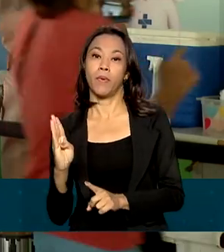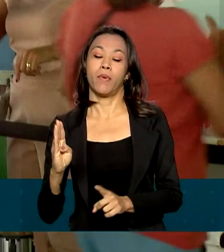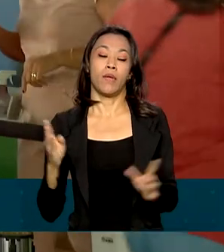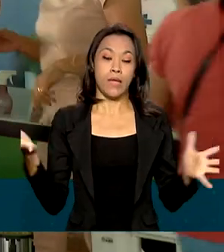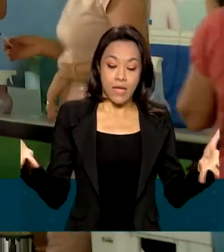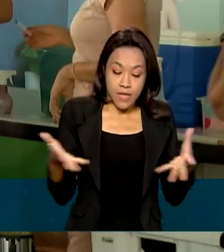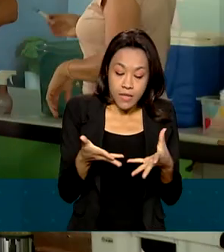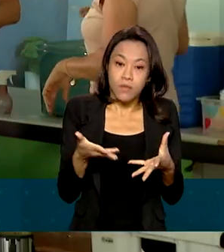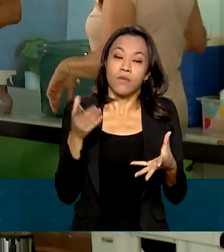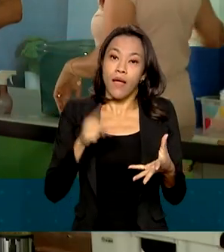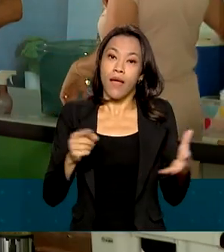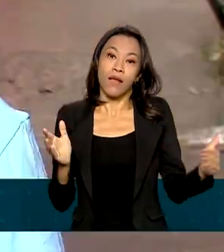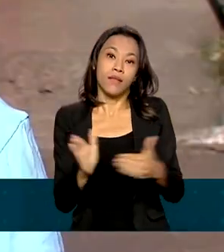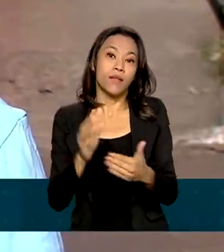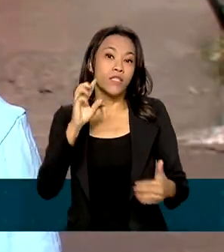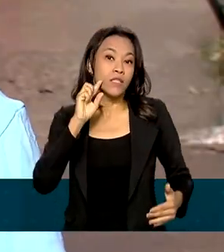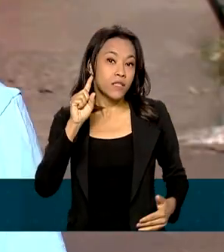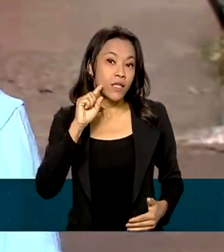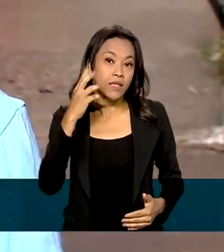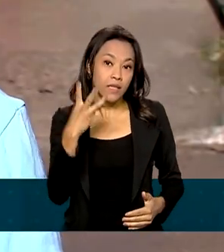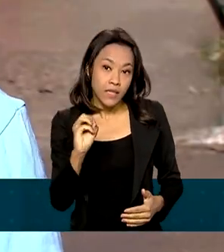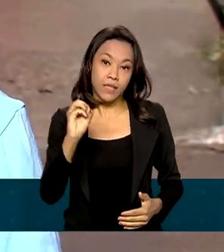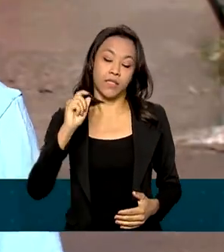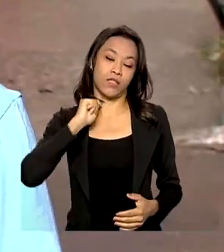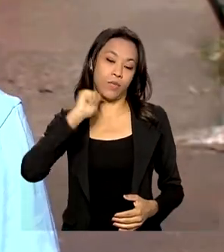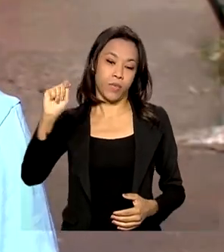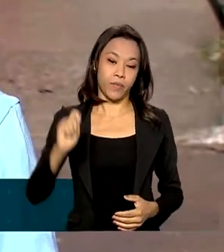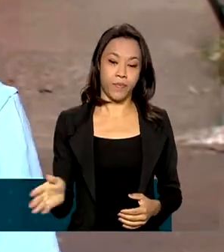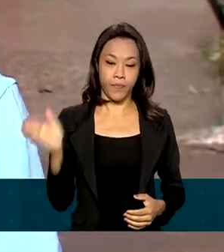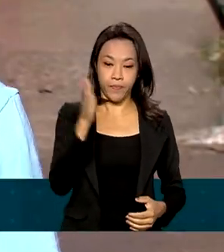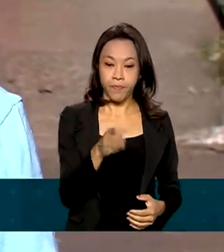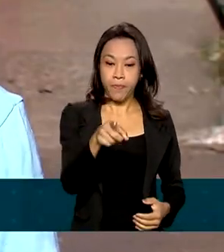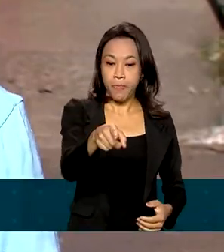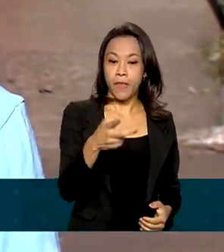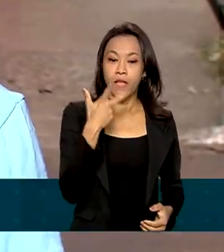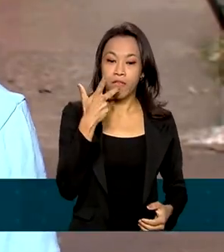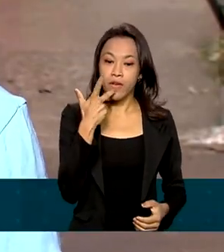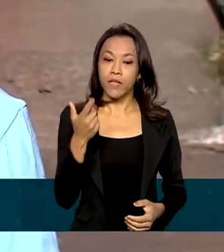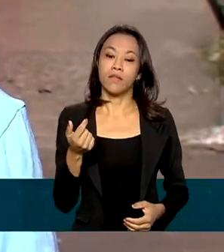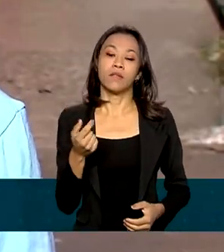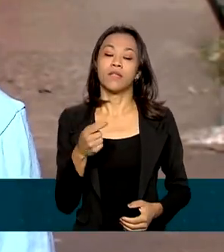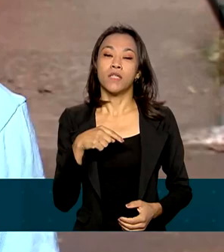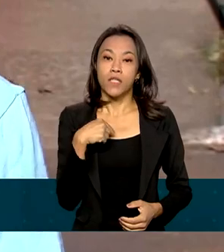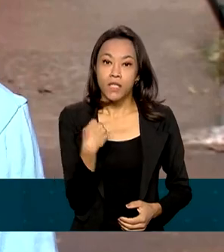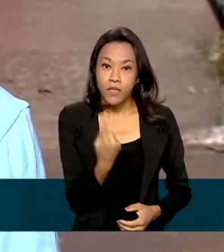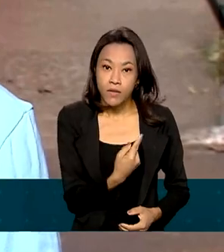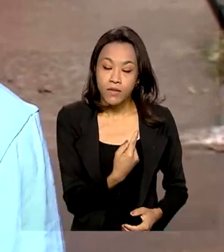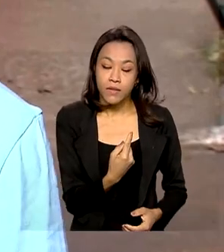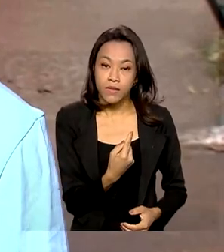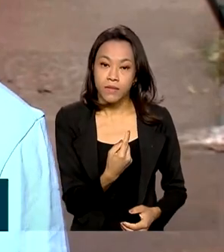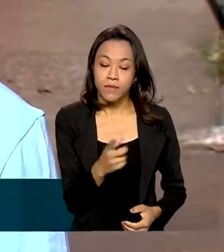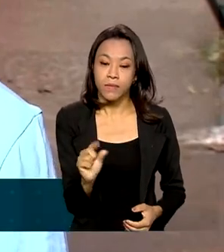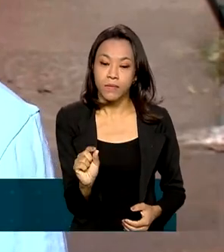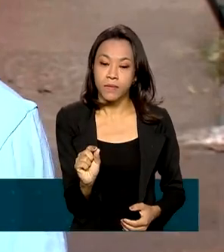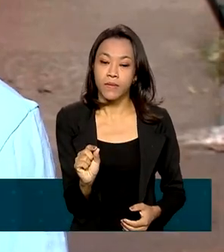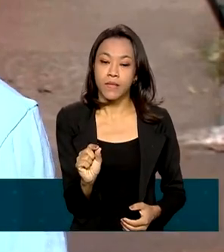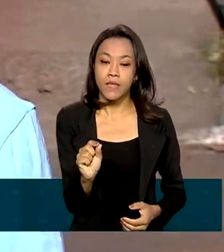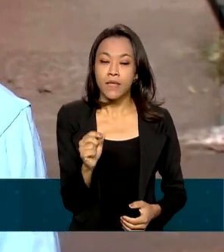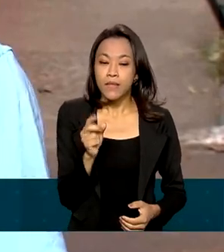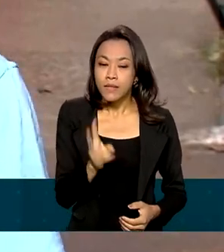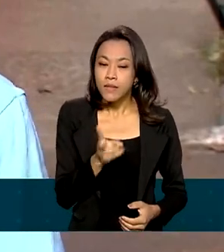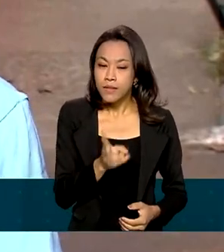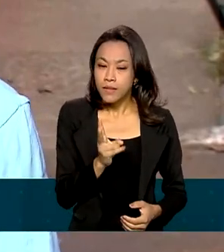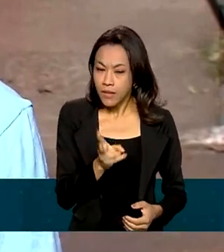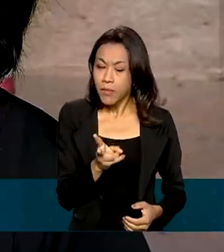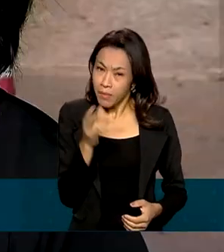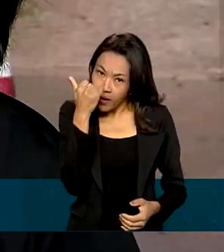previsto para 30 de abril. Acho muito importante que a fila, a gripe é uma coisa que mata também, é uma coisa que sempre é